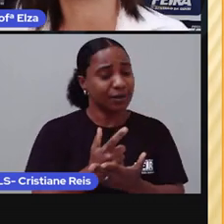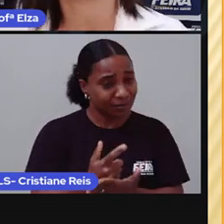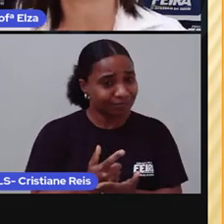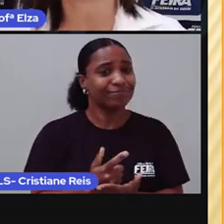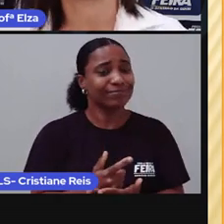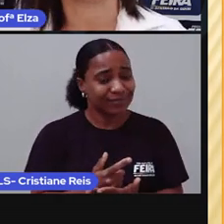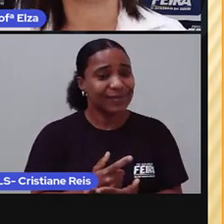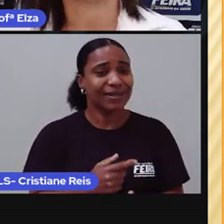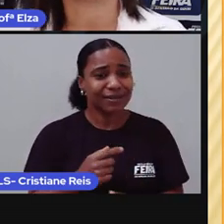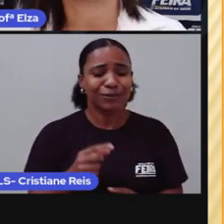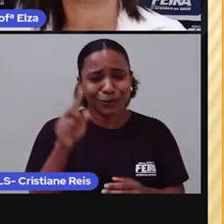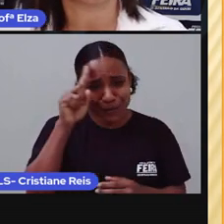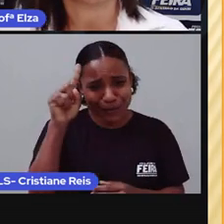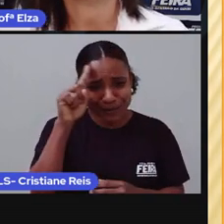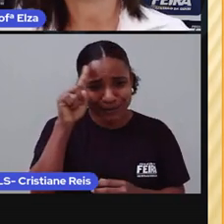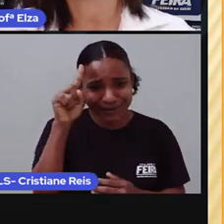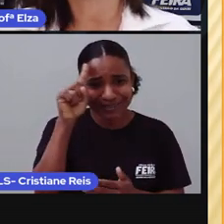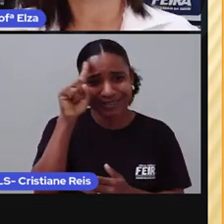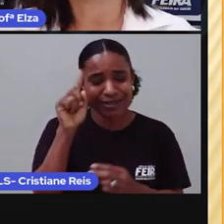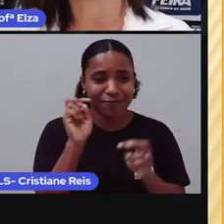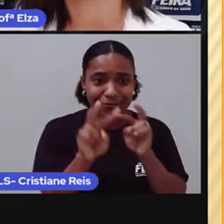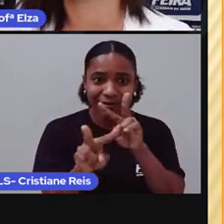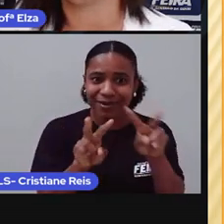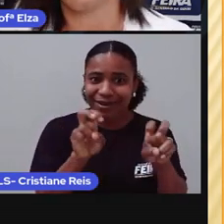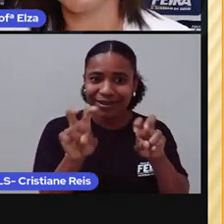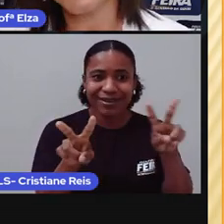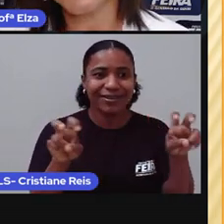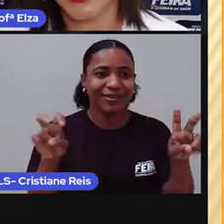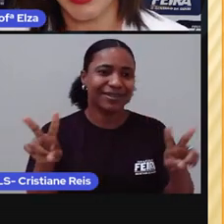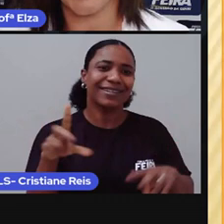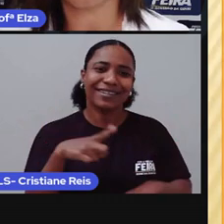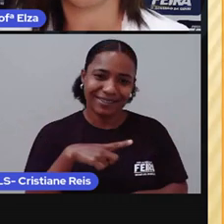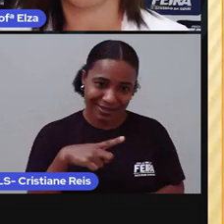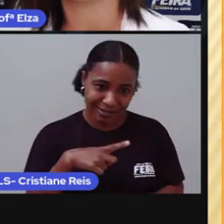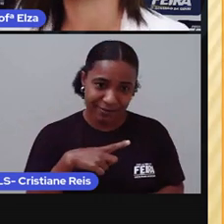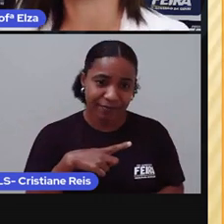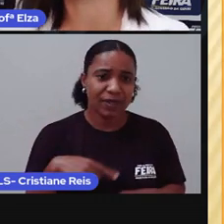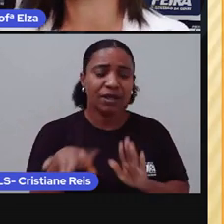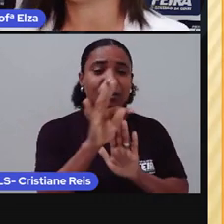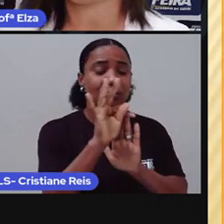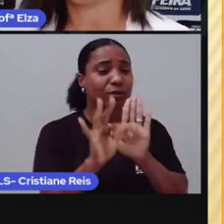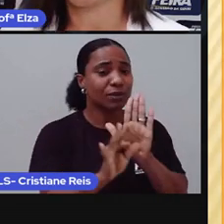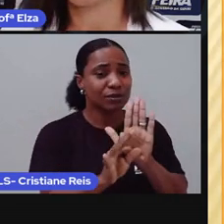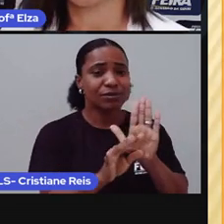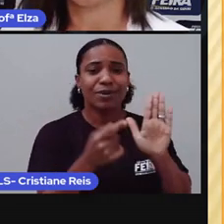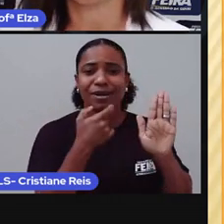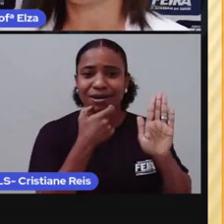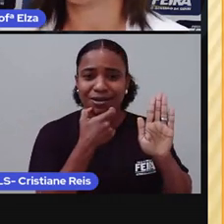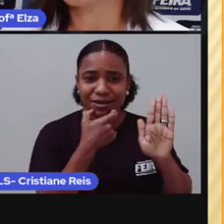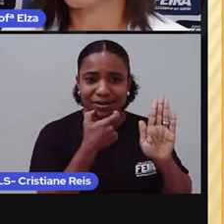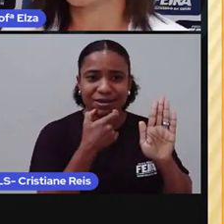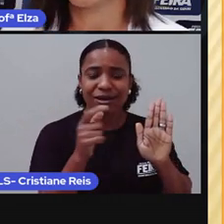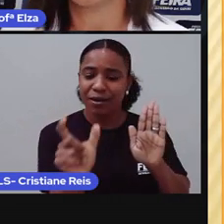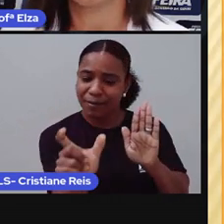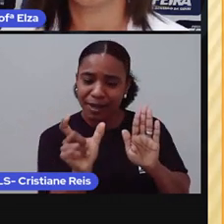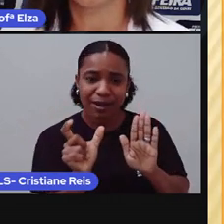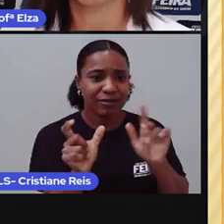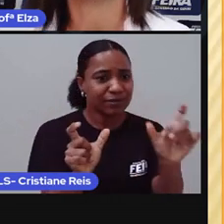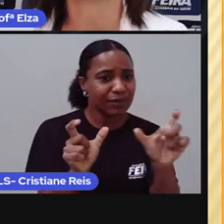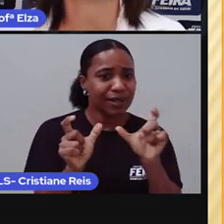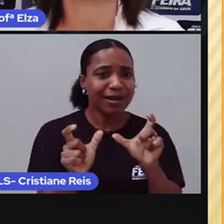marcante em nossas vidas. E num texto em inglês, há palavras que se parecem com outras